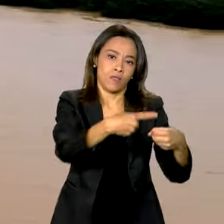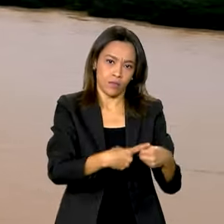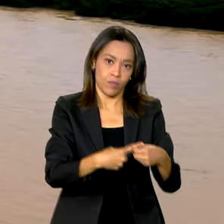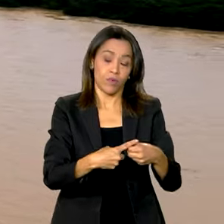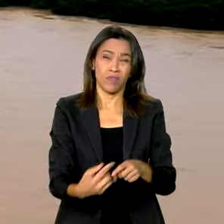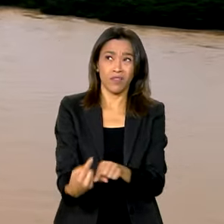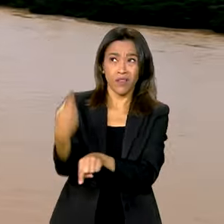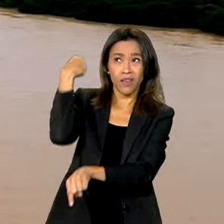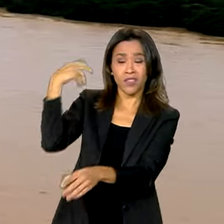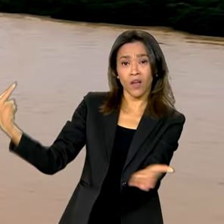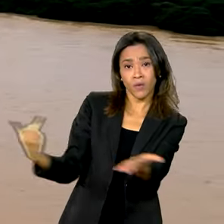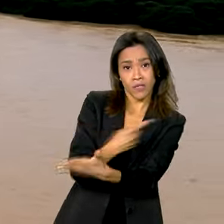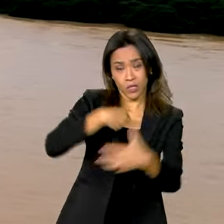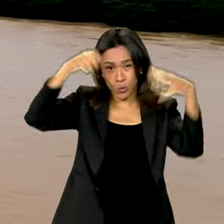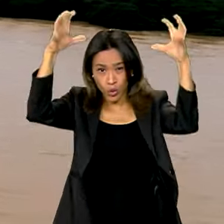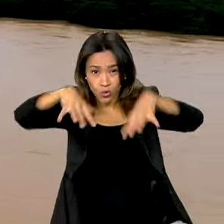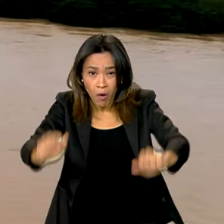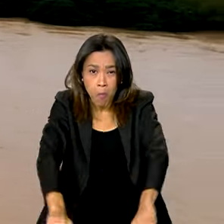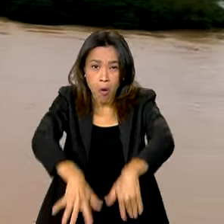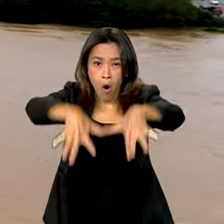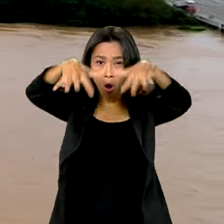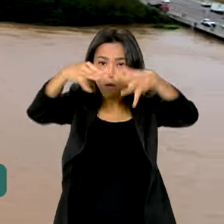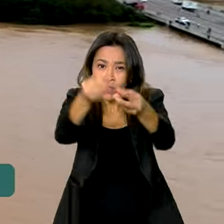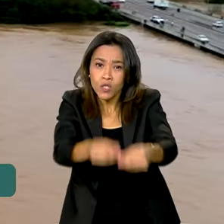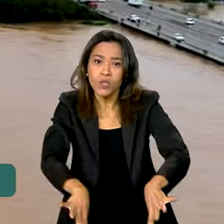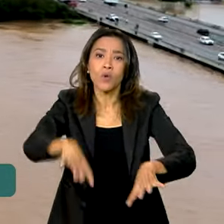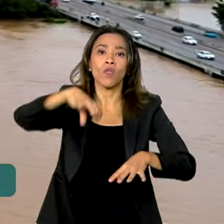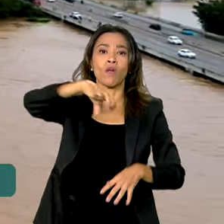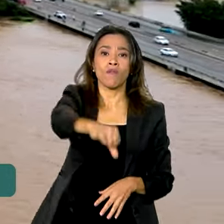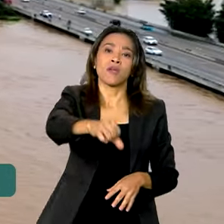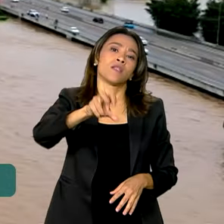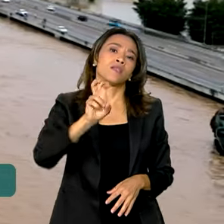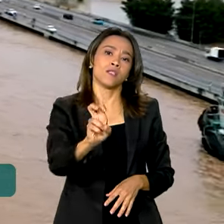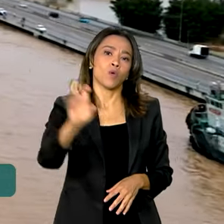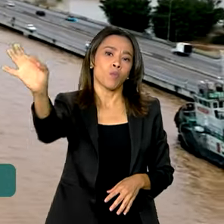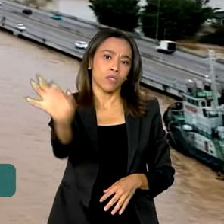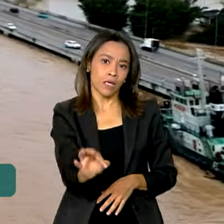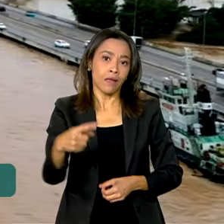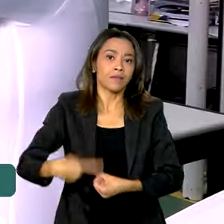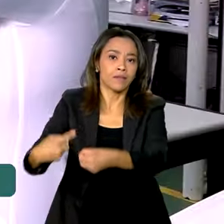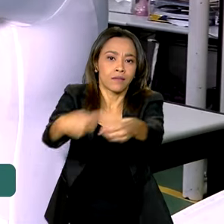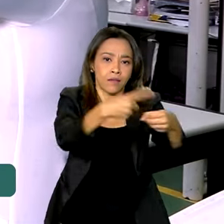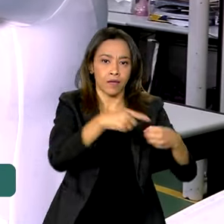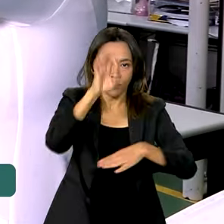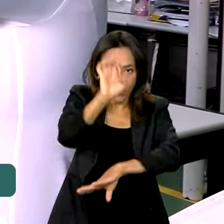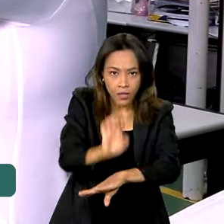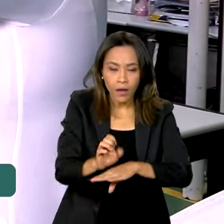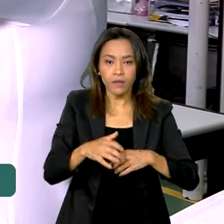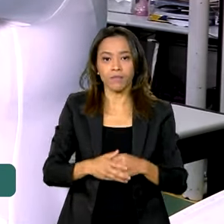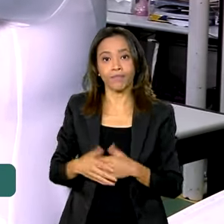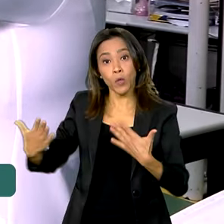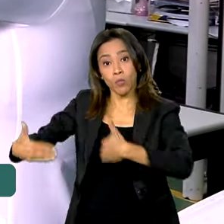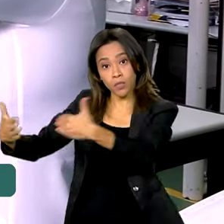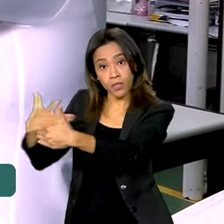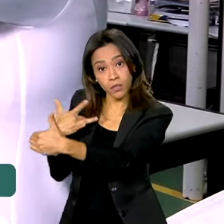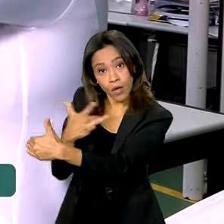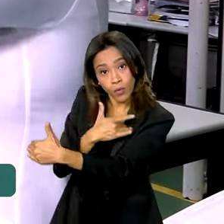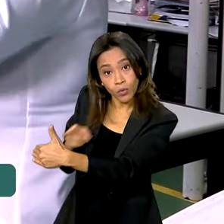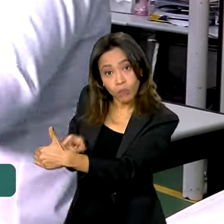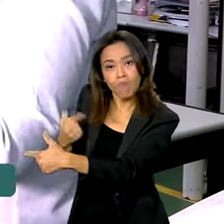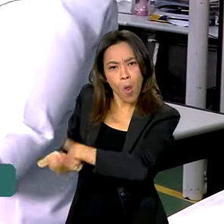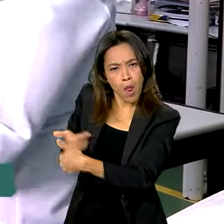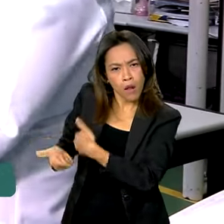início da tragédia climática, que prejudicou 95% das cidades gaúchas, o Ministério da Saúde tem